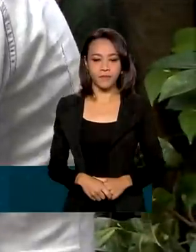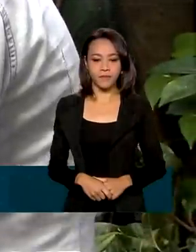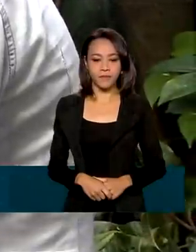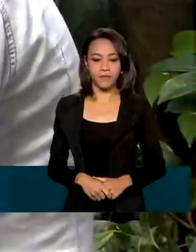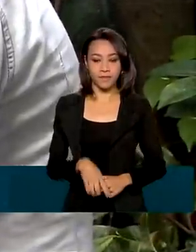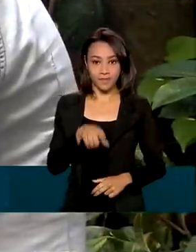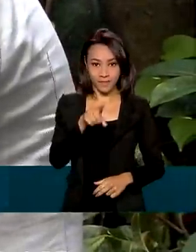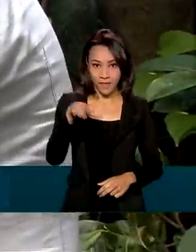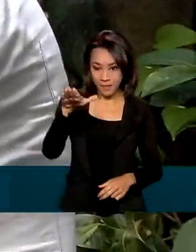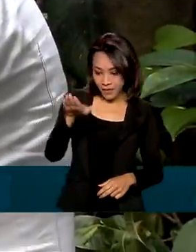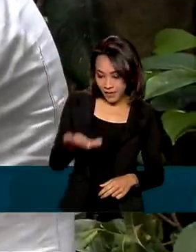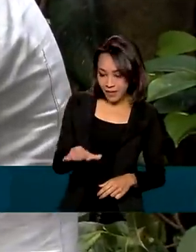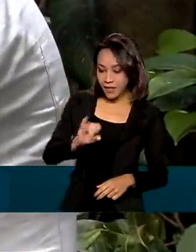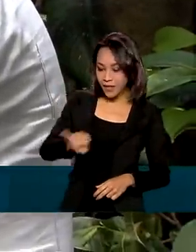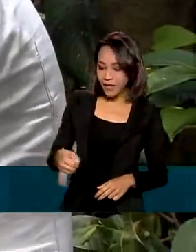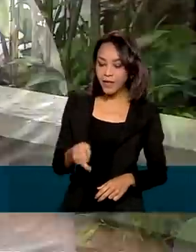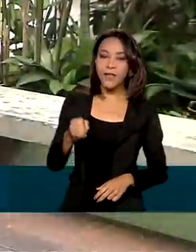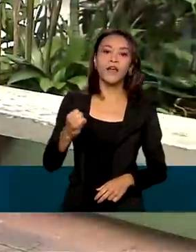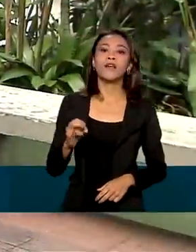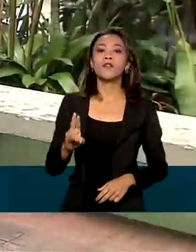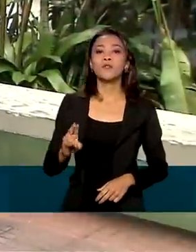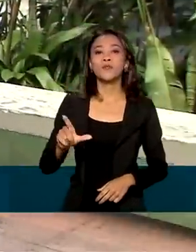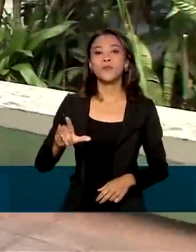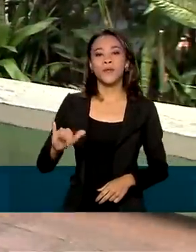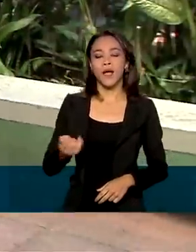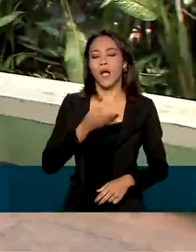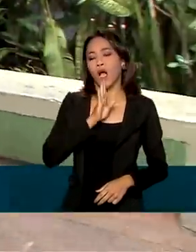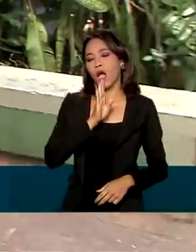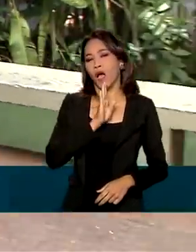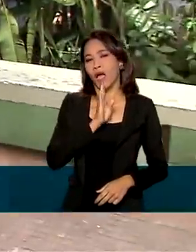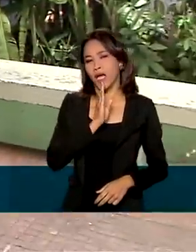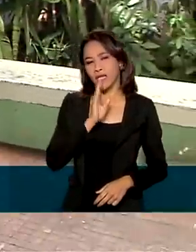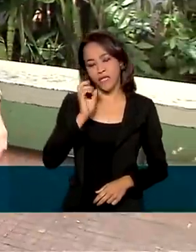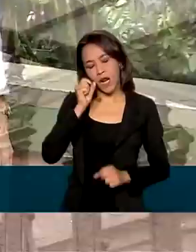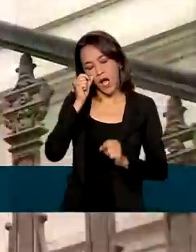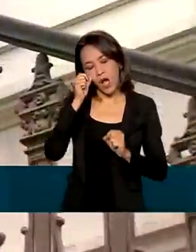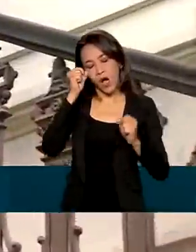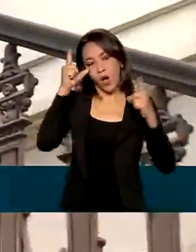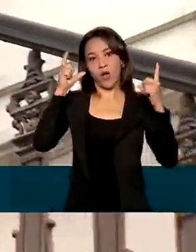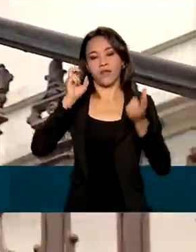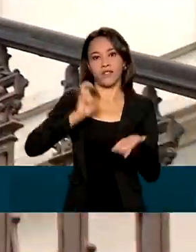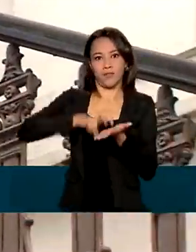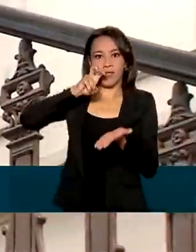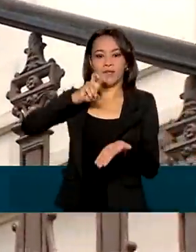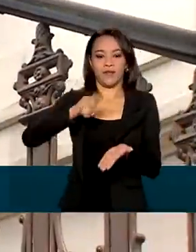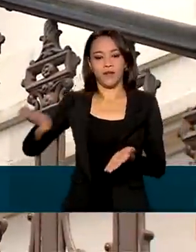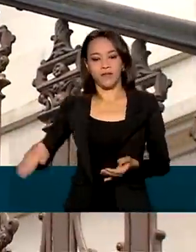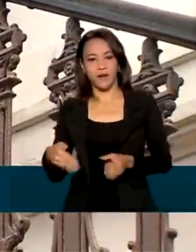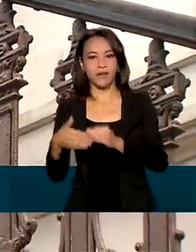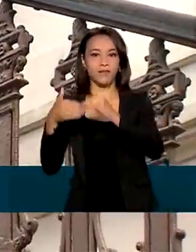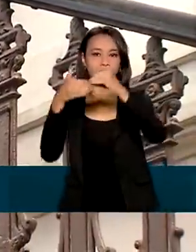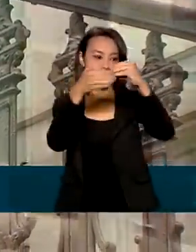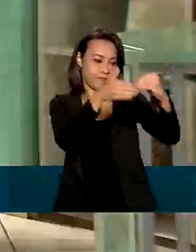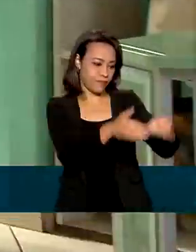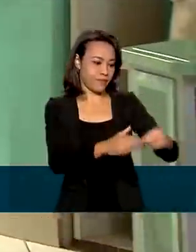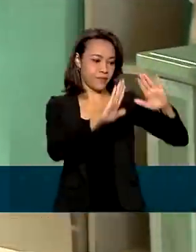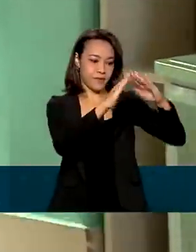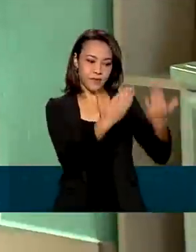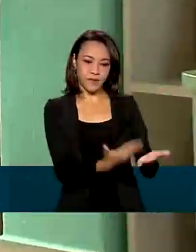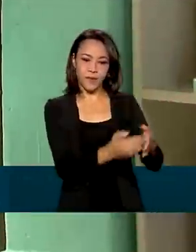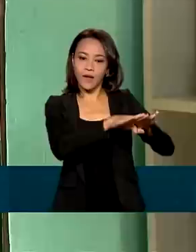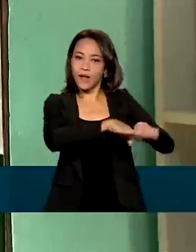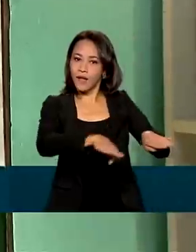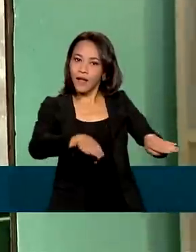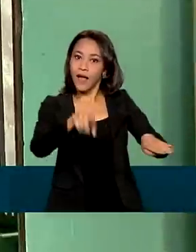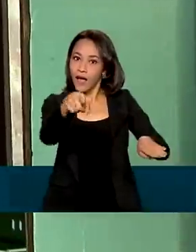A pequena Júlia, de 3 anos, já conhece a rotina. Todo dia de manhã, ela acorda cedo e vai até a creche. Desde que começou a frequentar